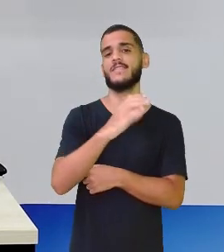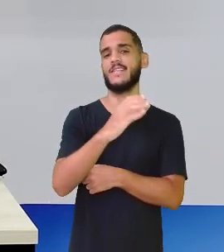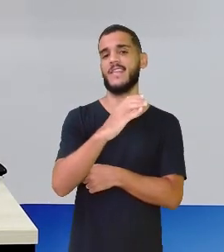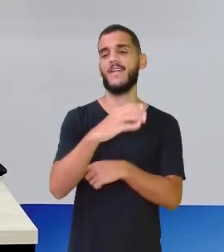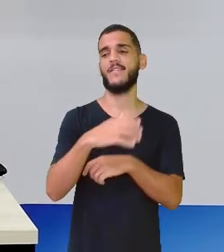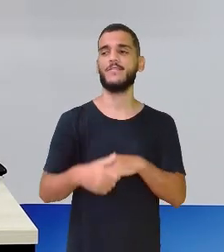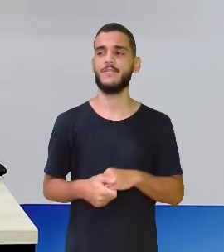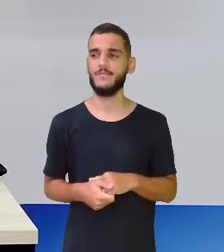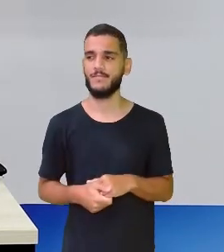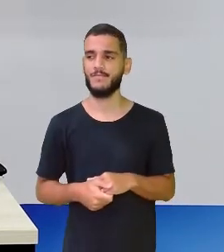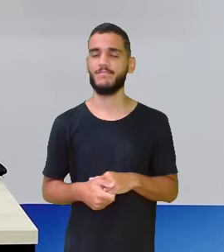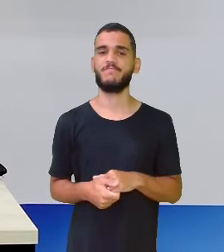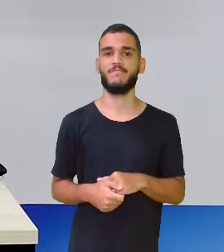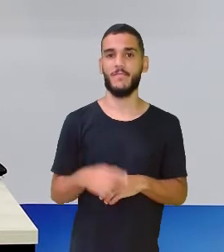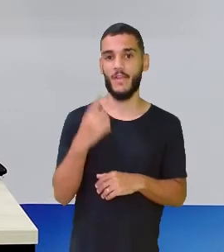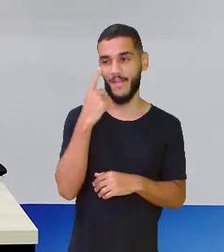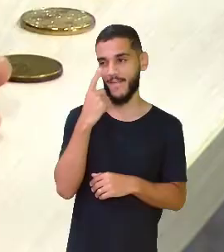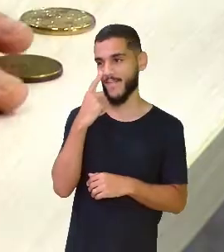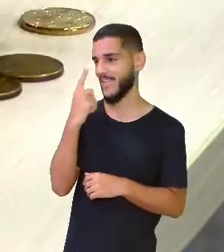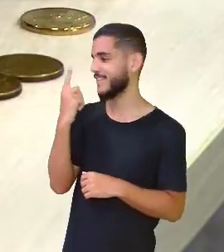é que eu tenho aqui na mesa, quinto ano?